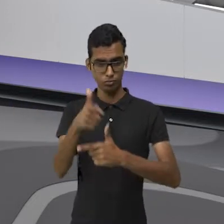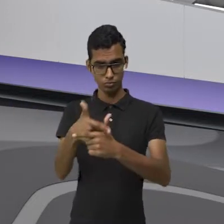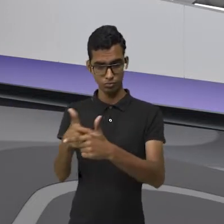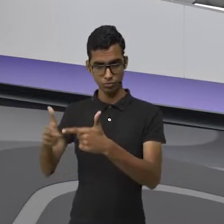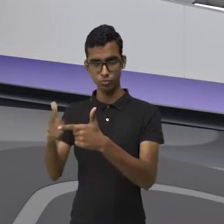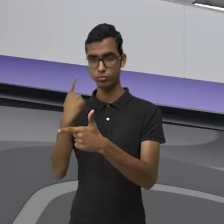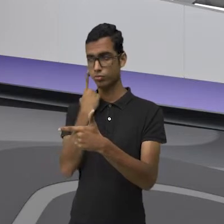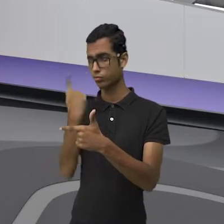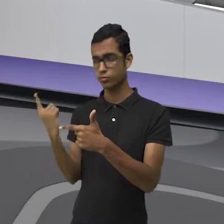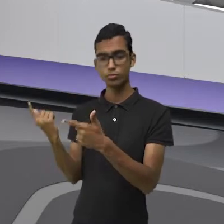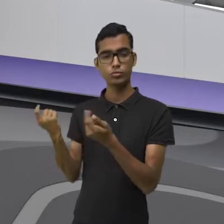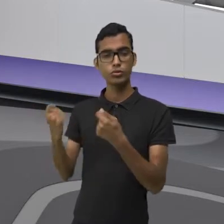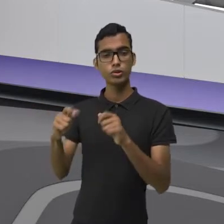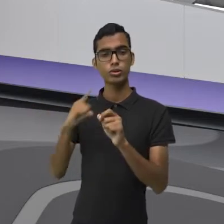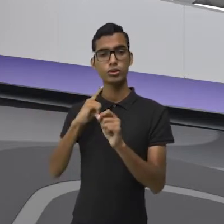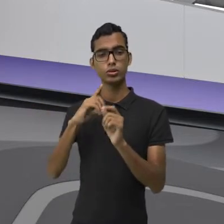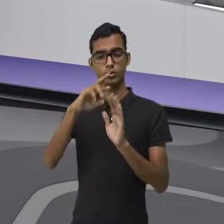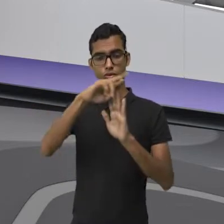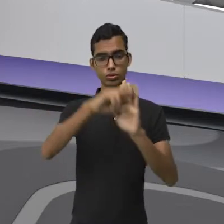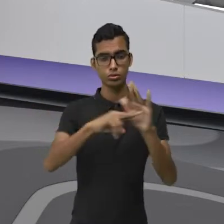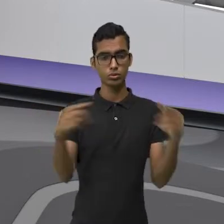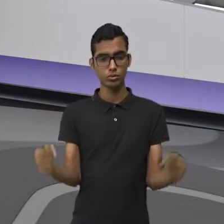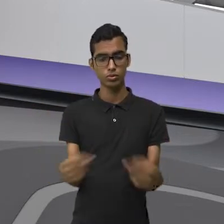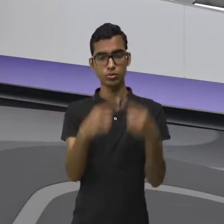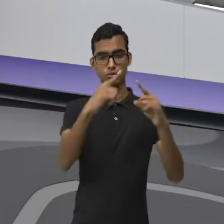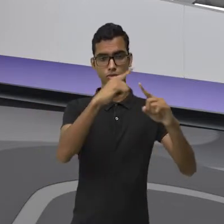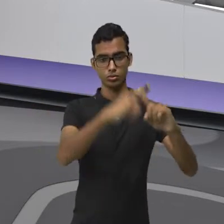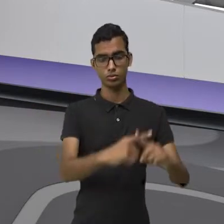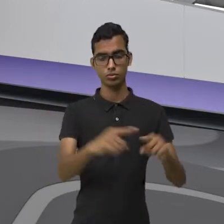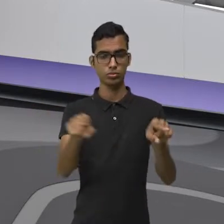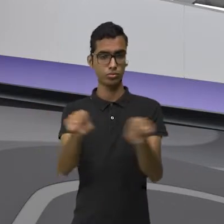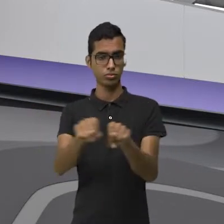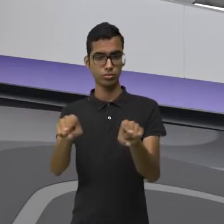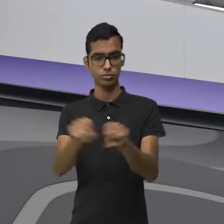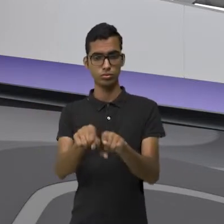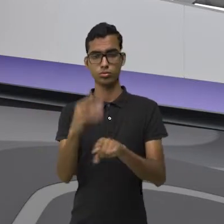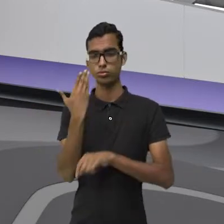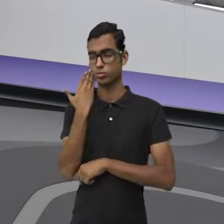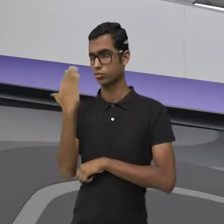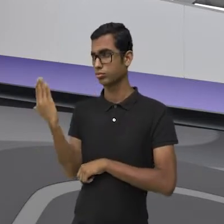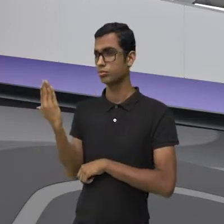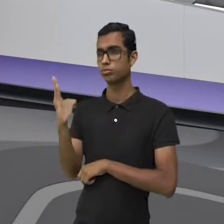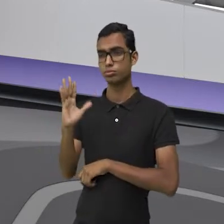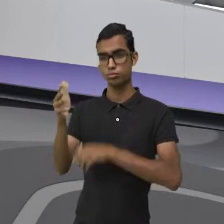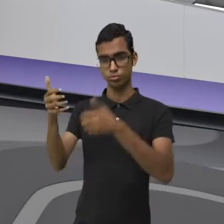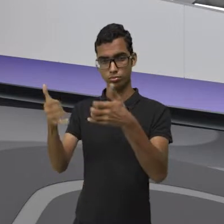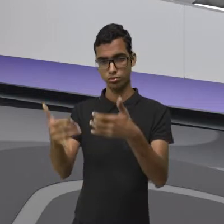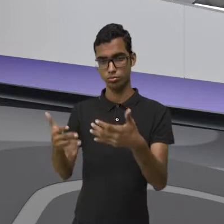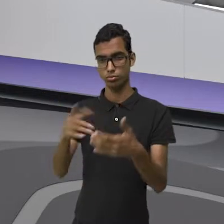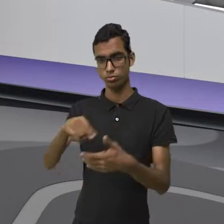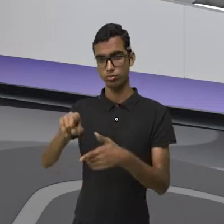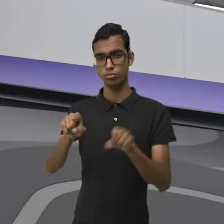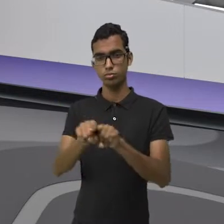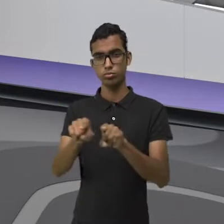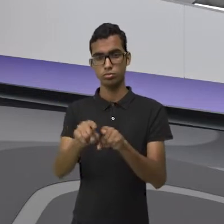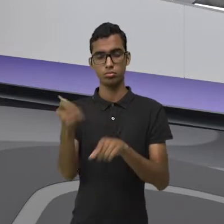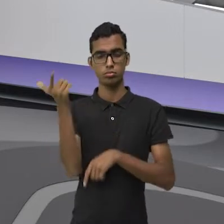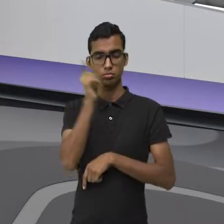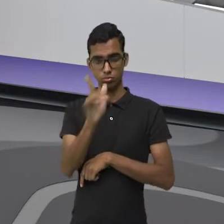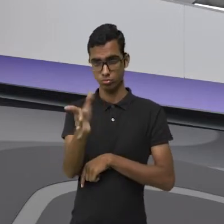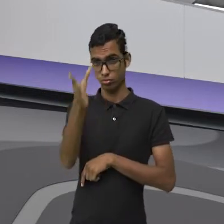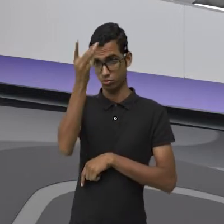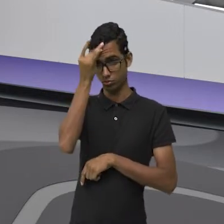divisão, vale as mesmas regras de sinais da multiplicação em Z, como eu acabei de falar. Para